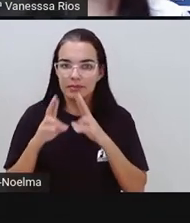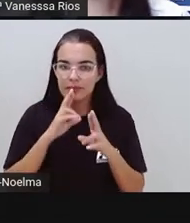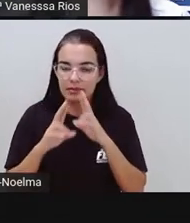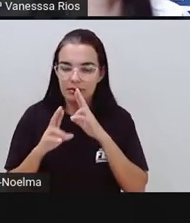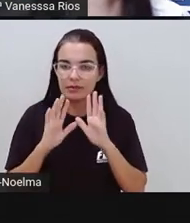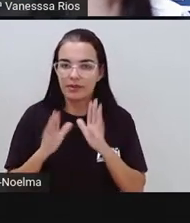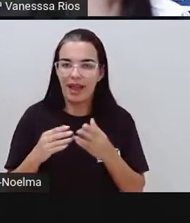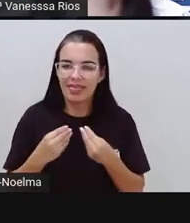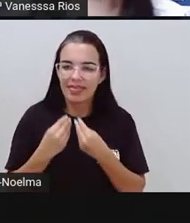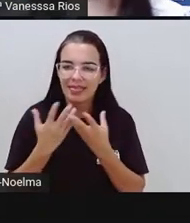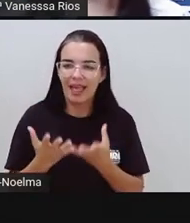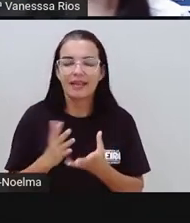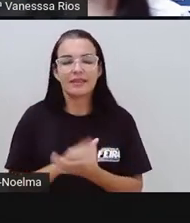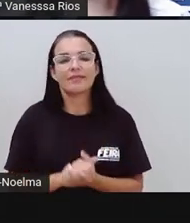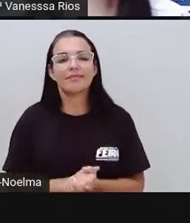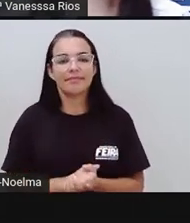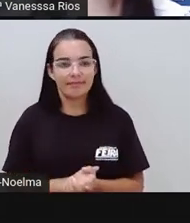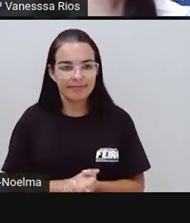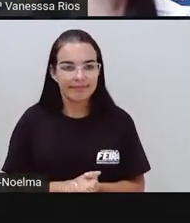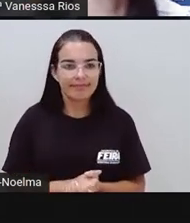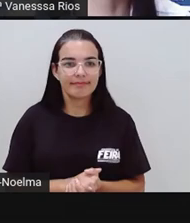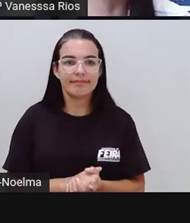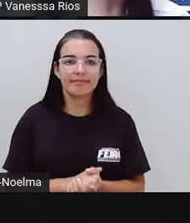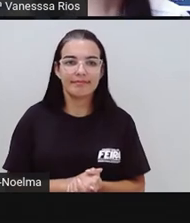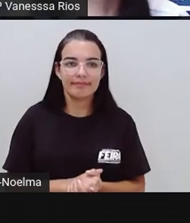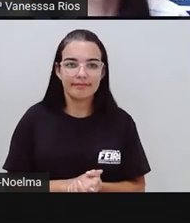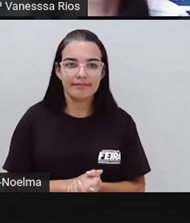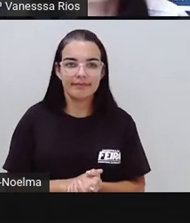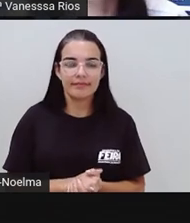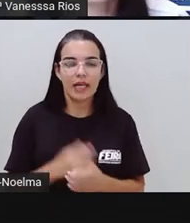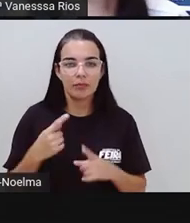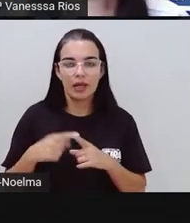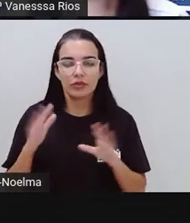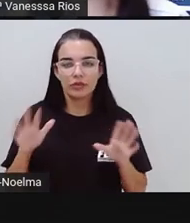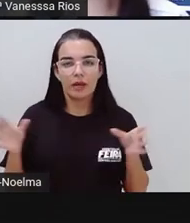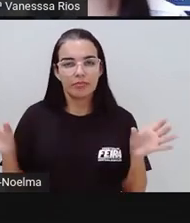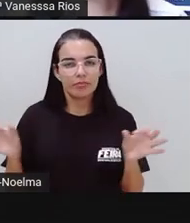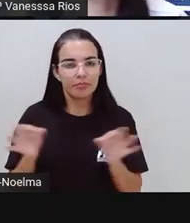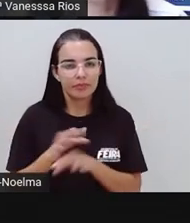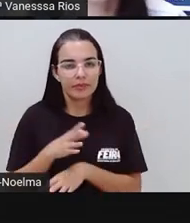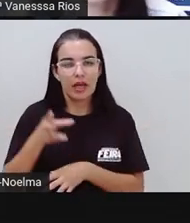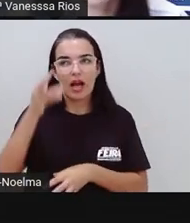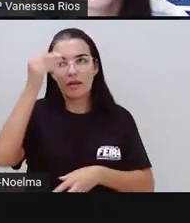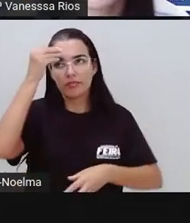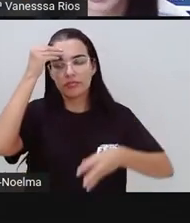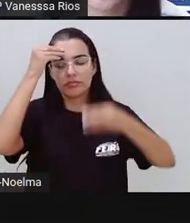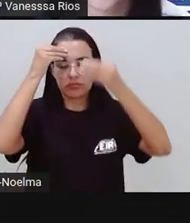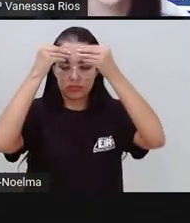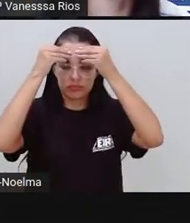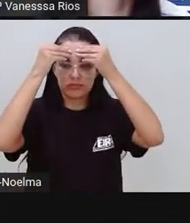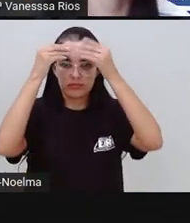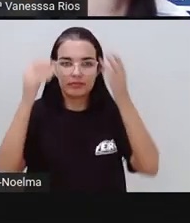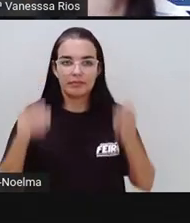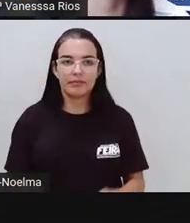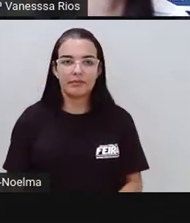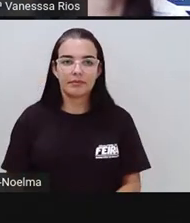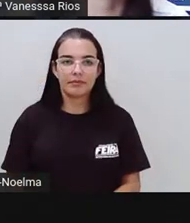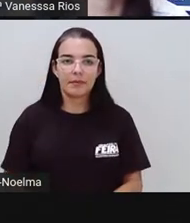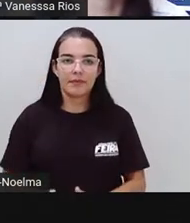dadas, daquilo que serve como conclusão, como entendimento das informações passadas pela entrevista.